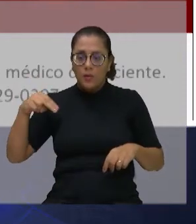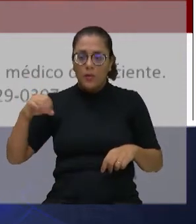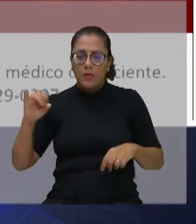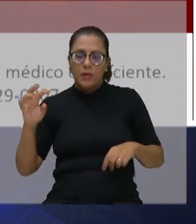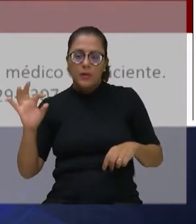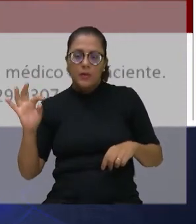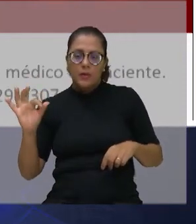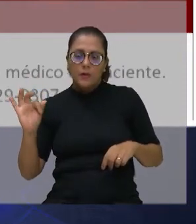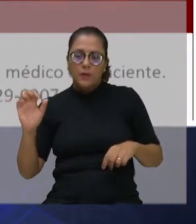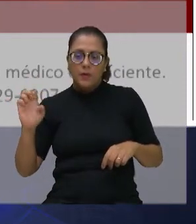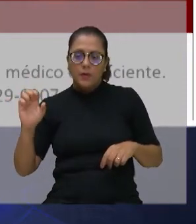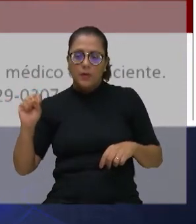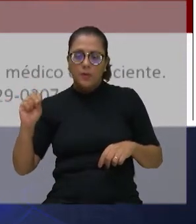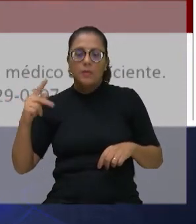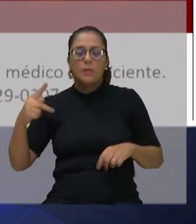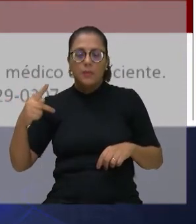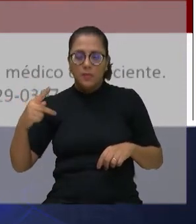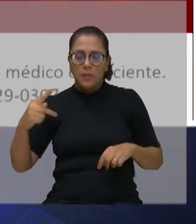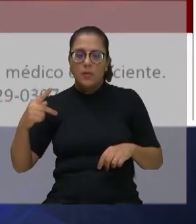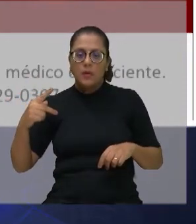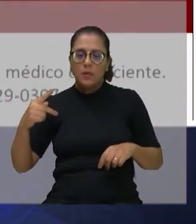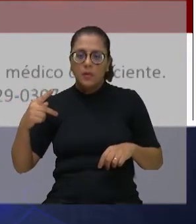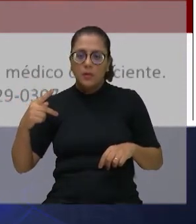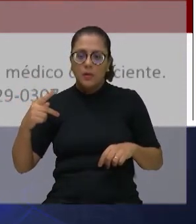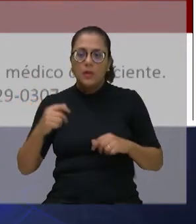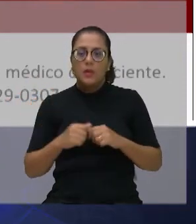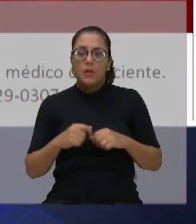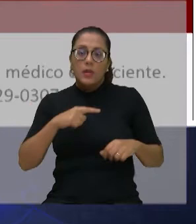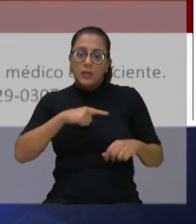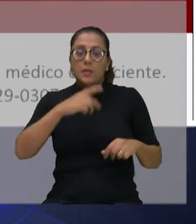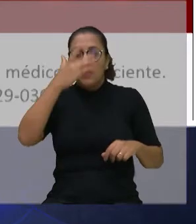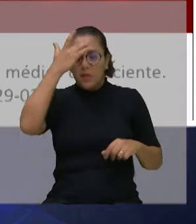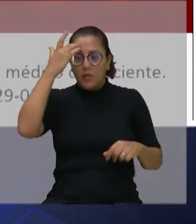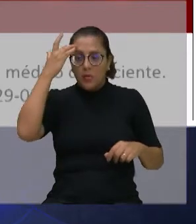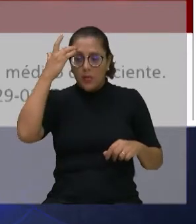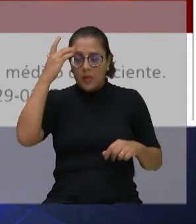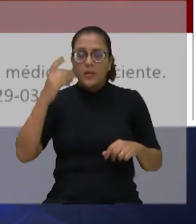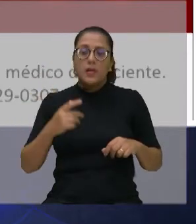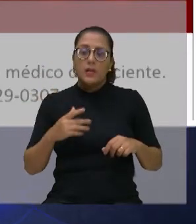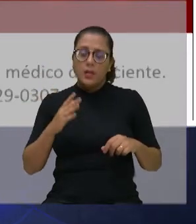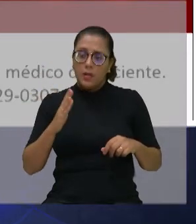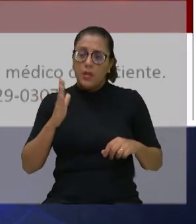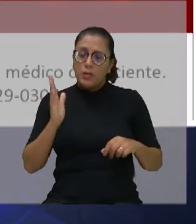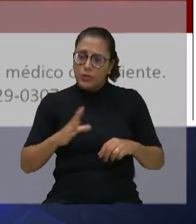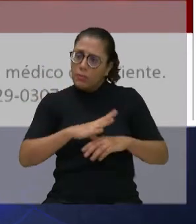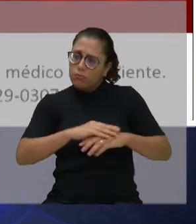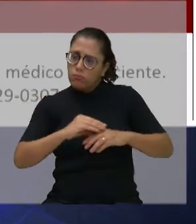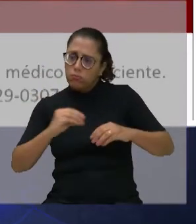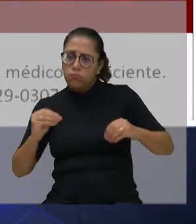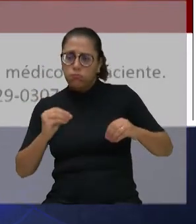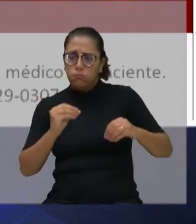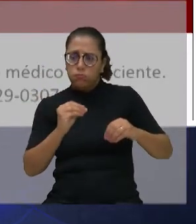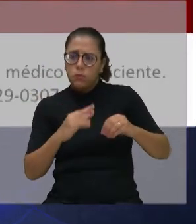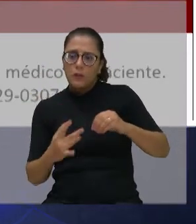recebendo alta do COVID e de que ficam com sequelas. Eles estão fazendo um atendimento